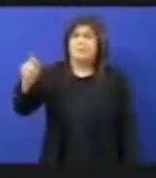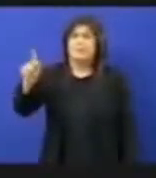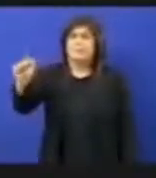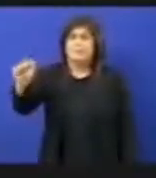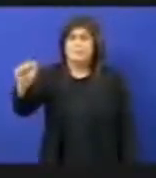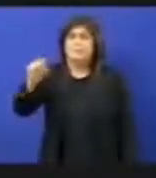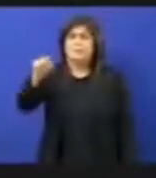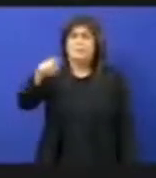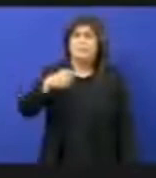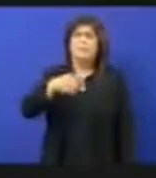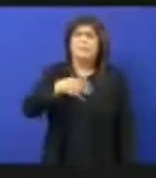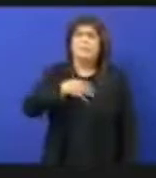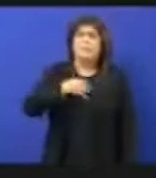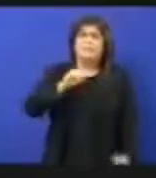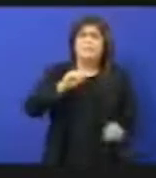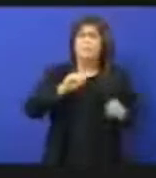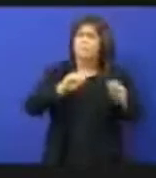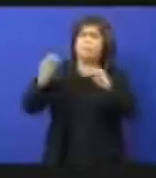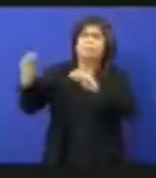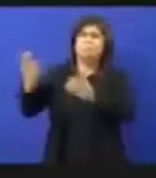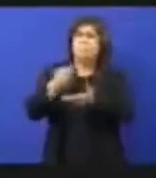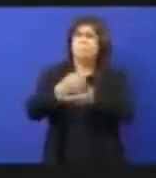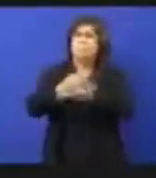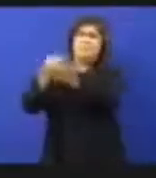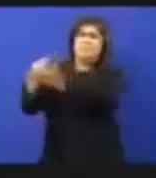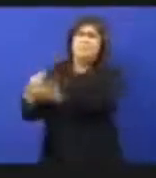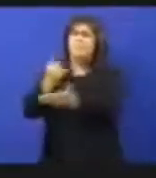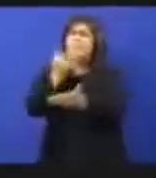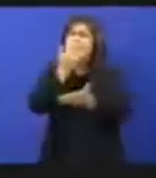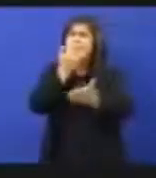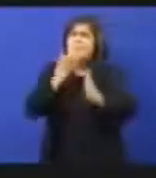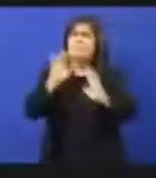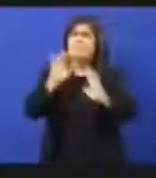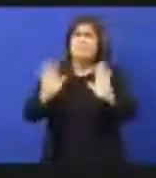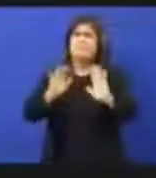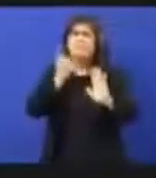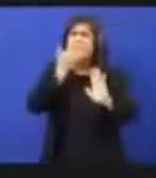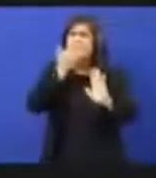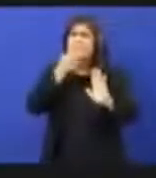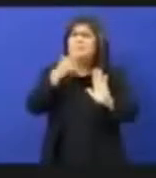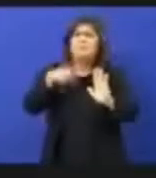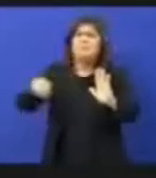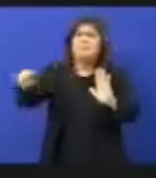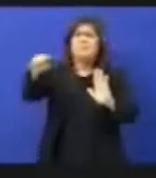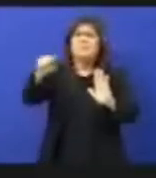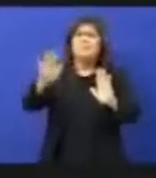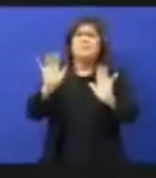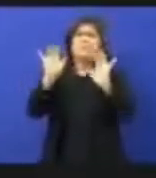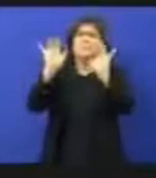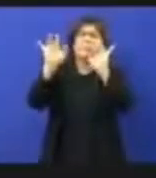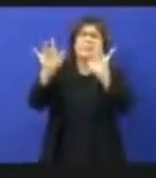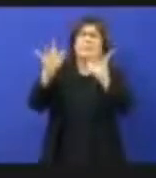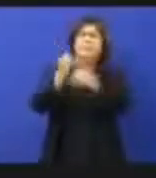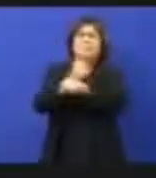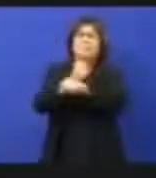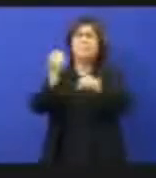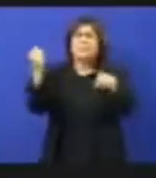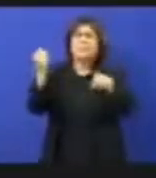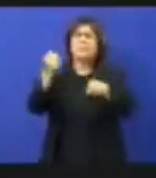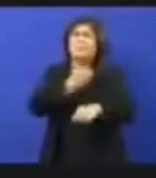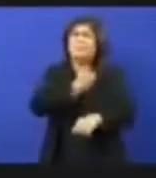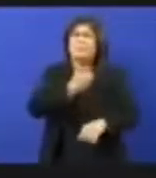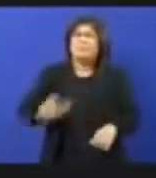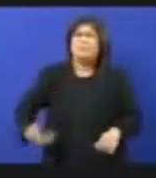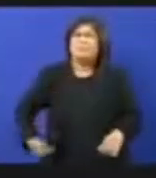transferindo minha filha agora. Gente, estou transferindo minha filha desse colégio aqui, olha. Viu? Isso é um colégio do estado aqui, olha.